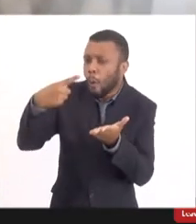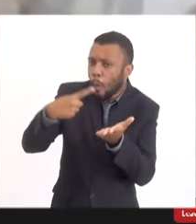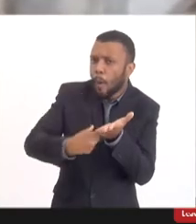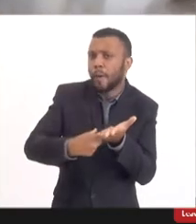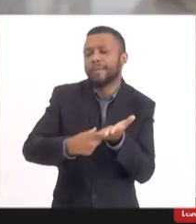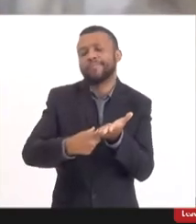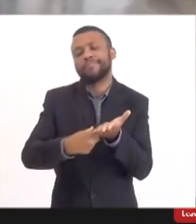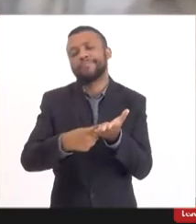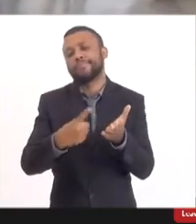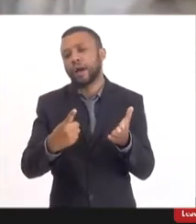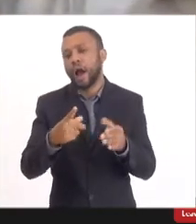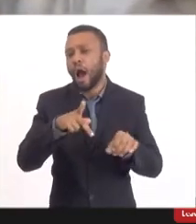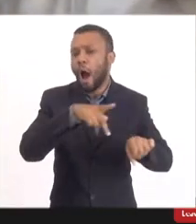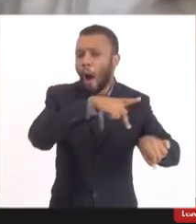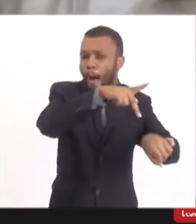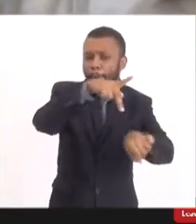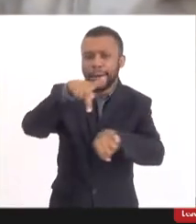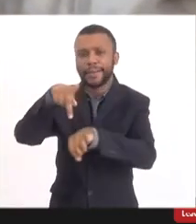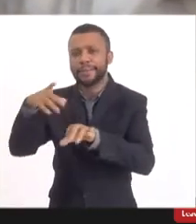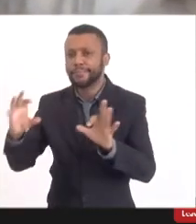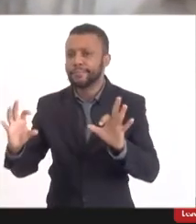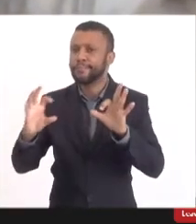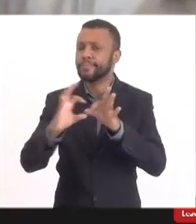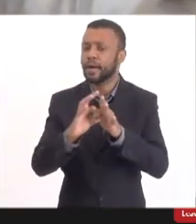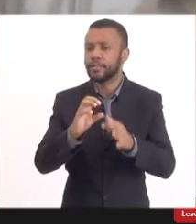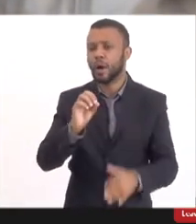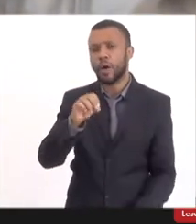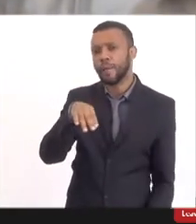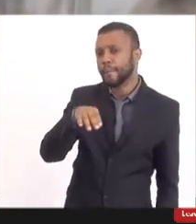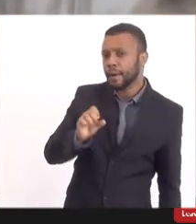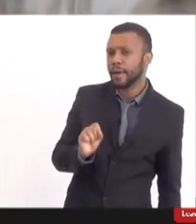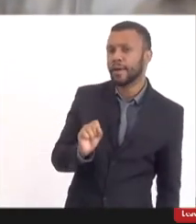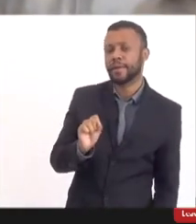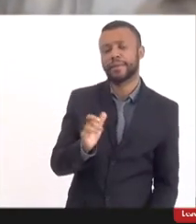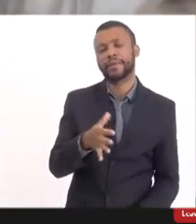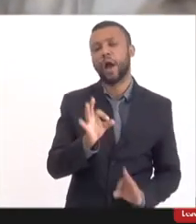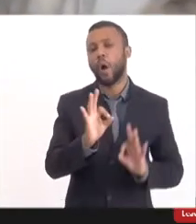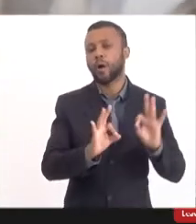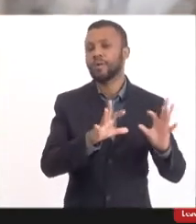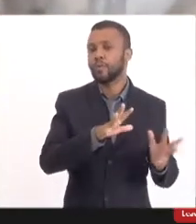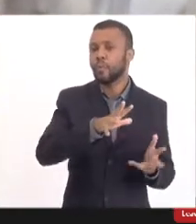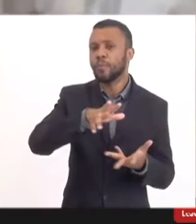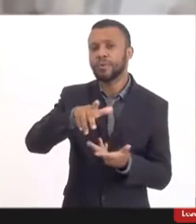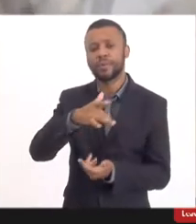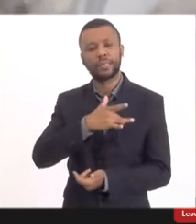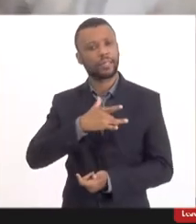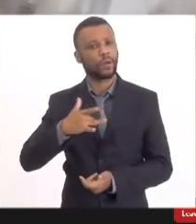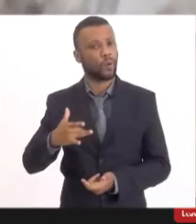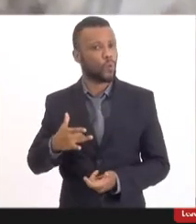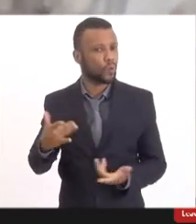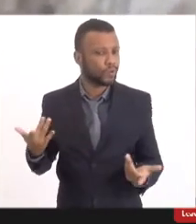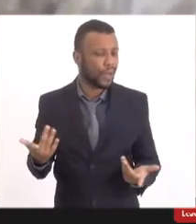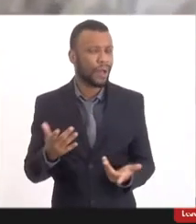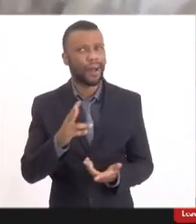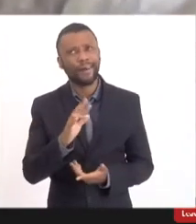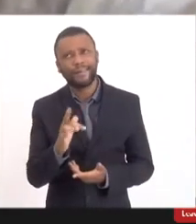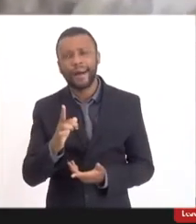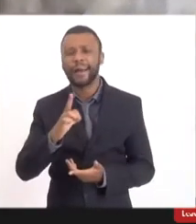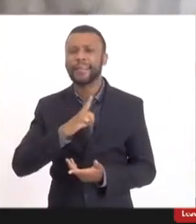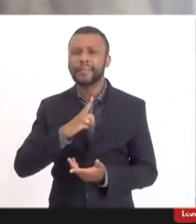então não existe essa preocupação de que vai haver